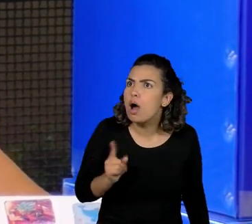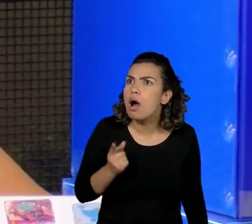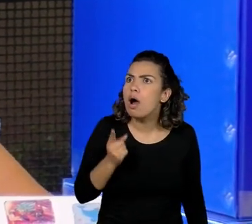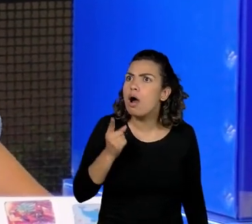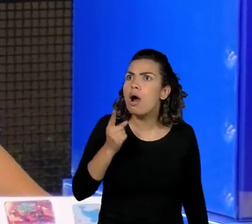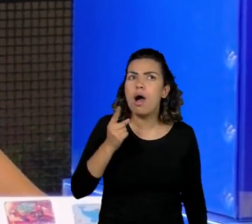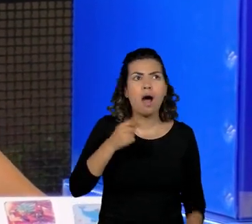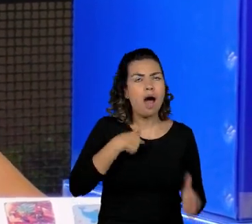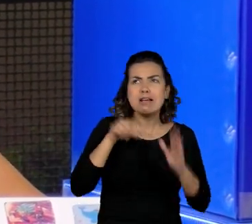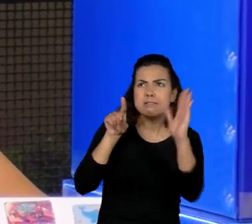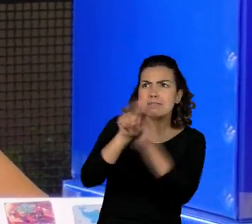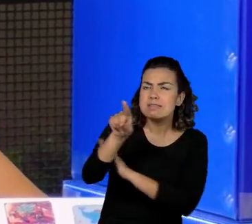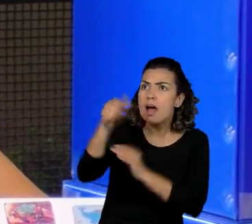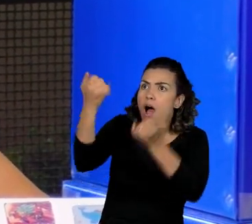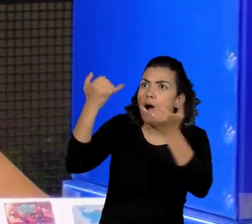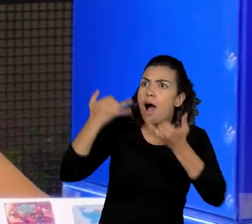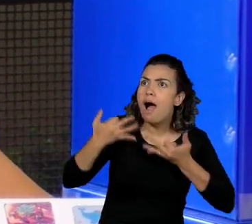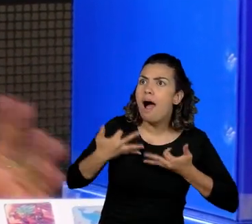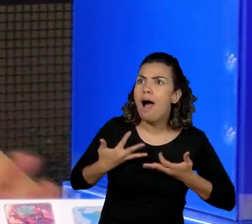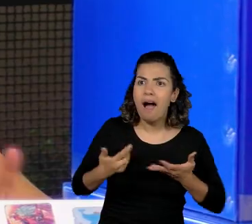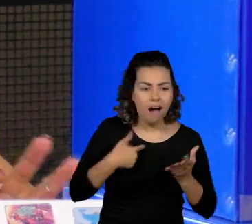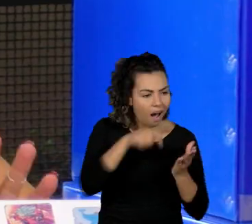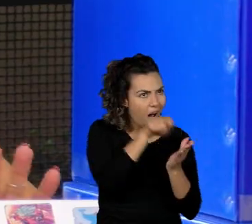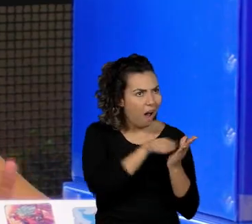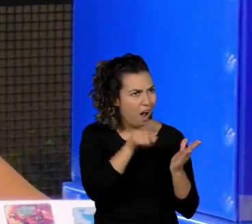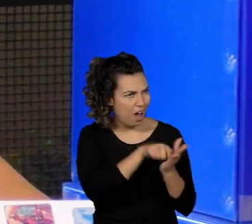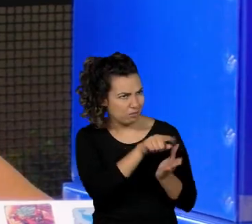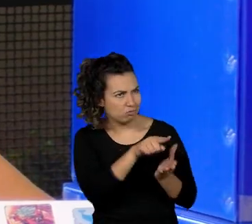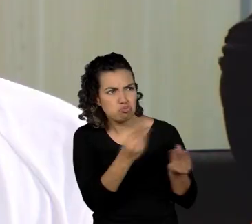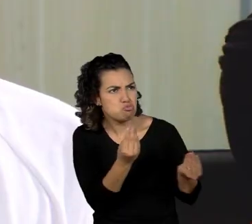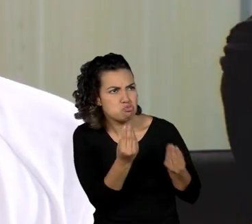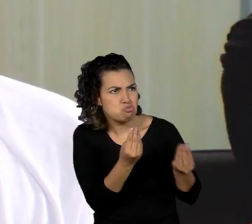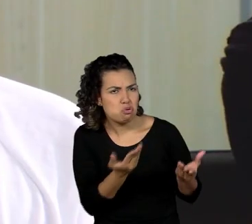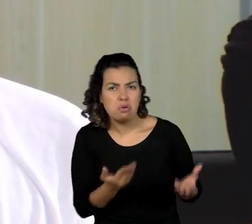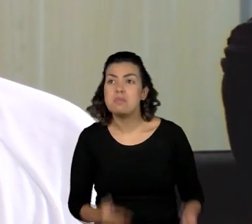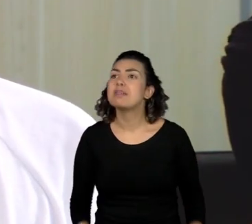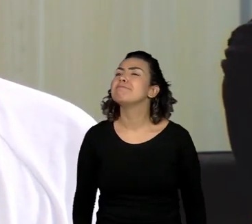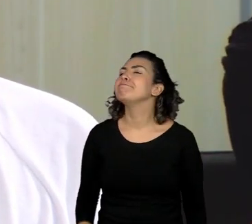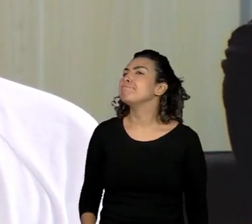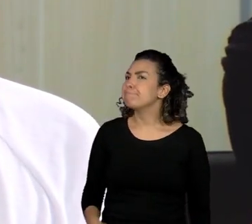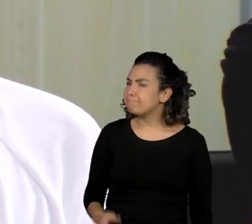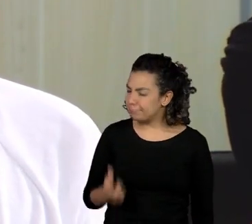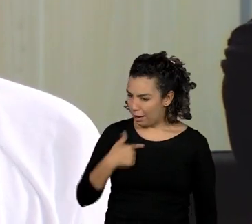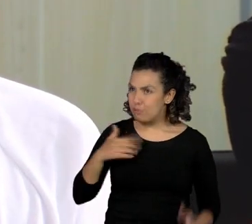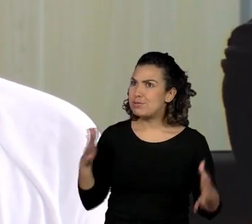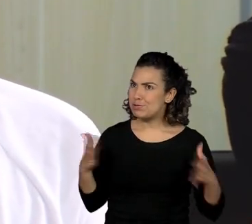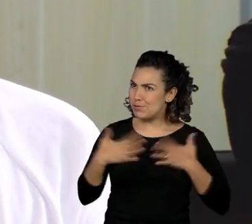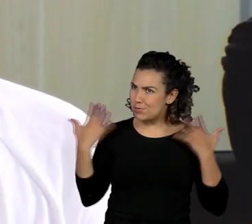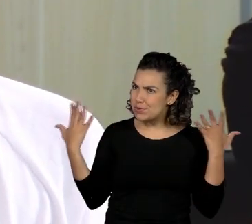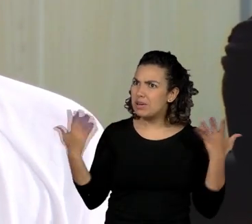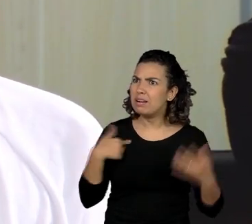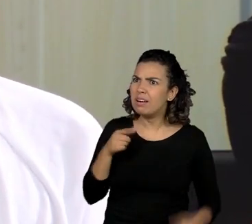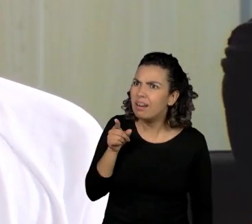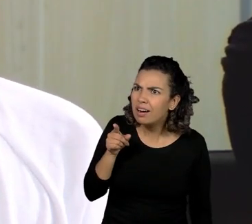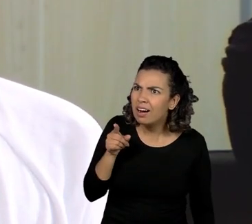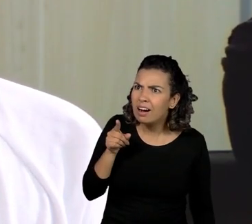você teve que perguntar para escrever a biografia? Como que foi esse momento, assim? E sempre tem, né, umas surpresas que falam mãe.